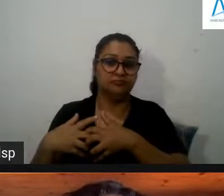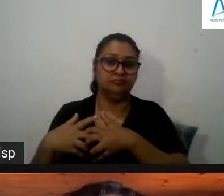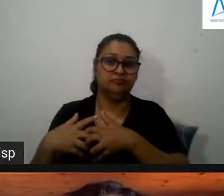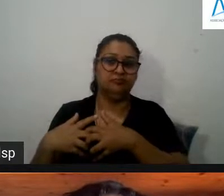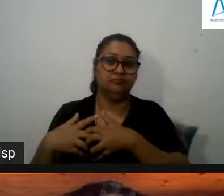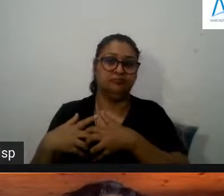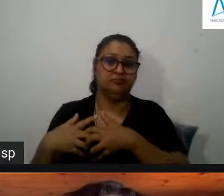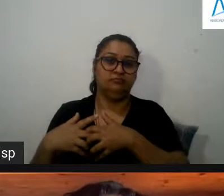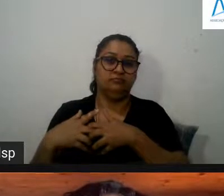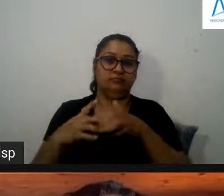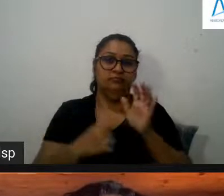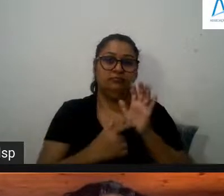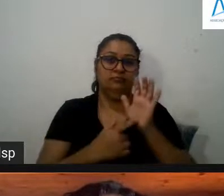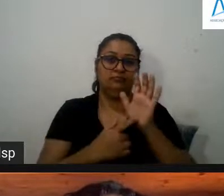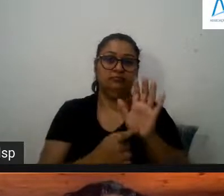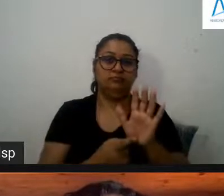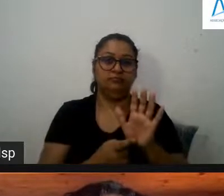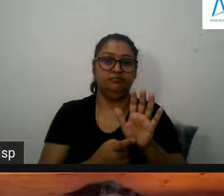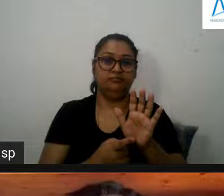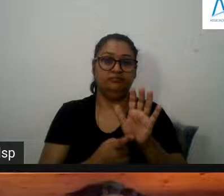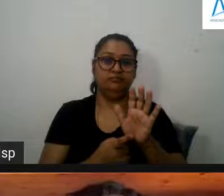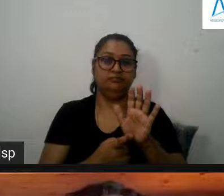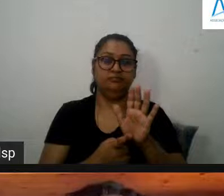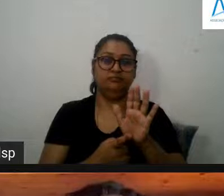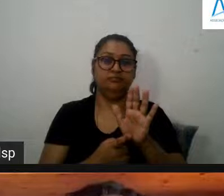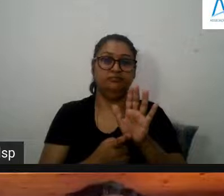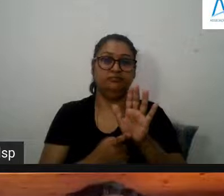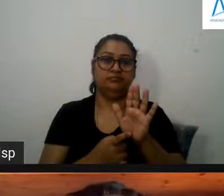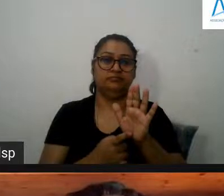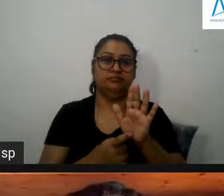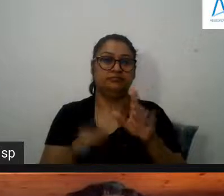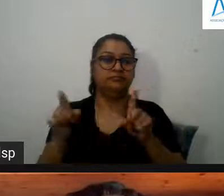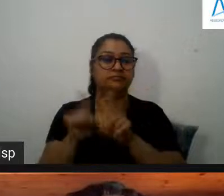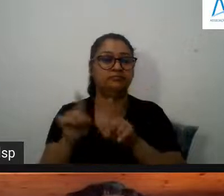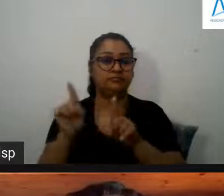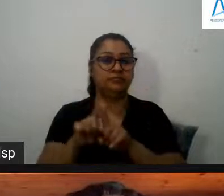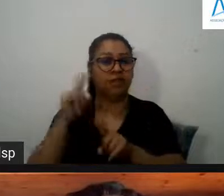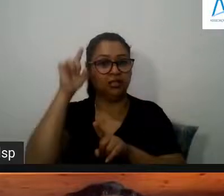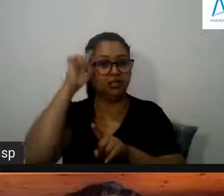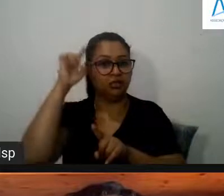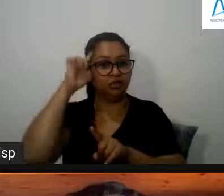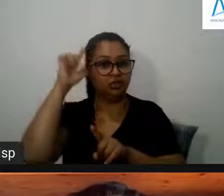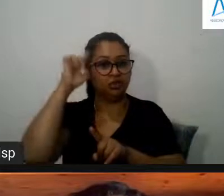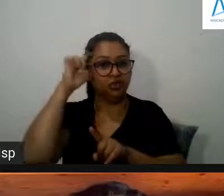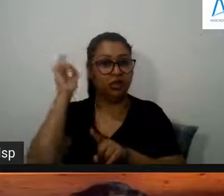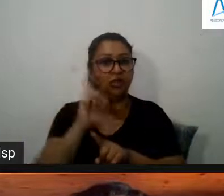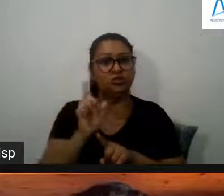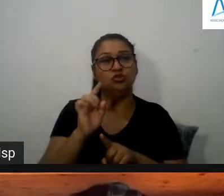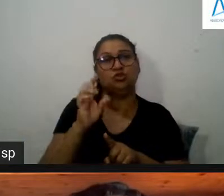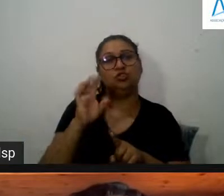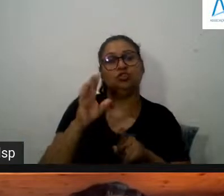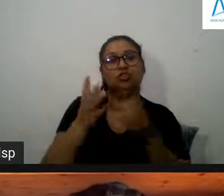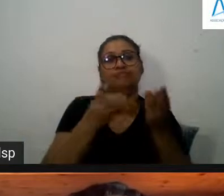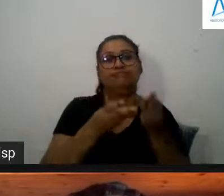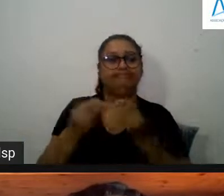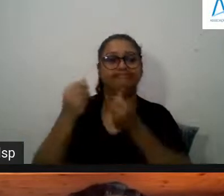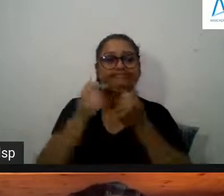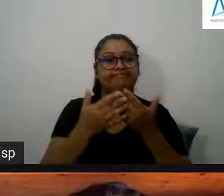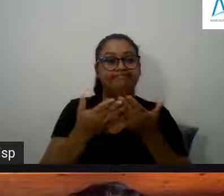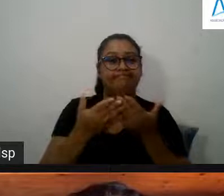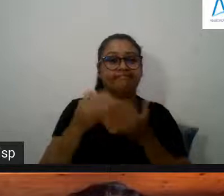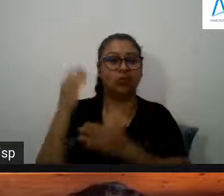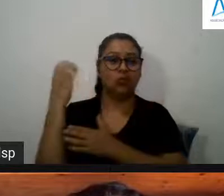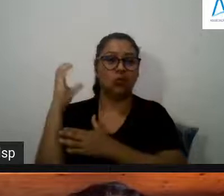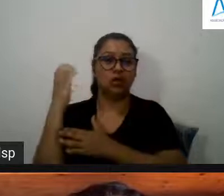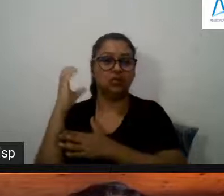a mim confundo um bocadinho e ouve-se até no dia-a-dia não é no âmbito científico ouve-se no dia-a-dia dizer olha é para arejar